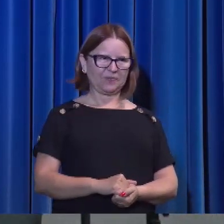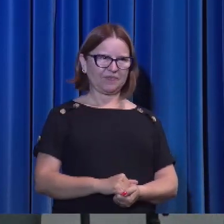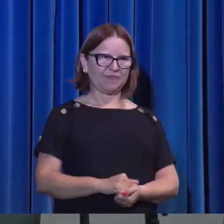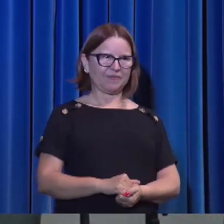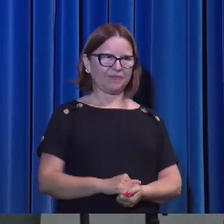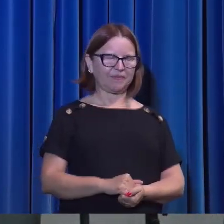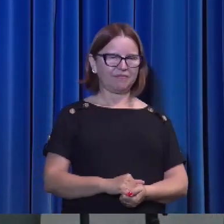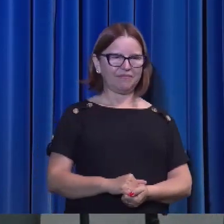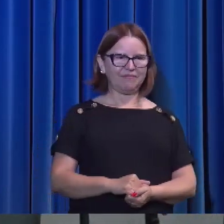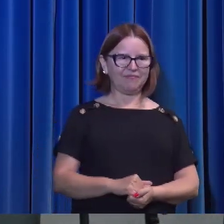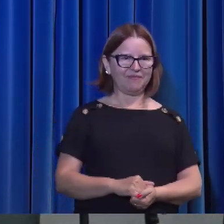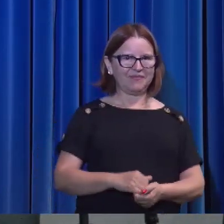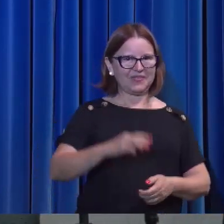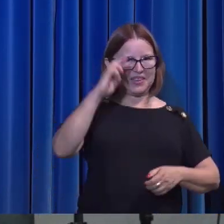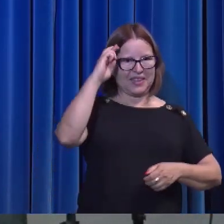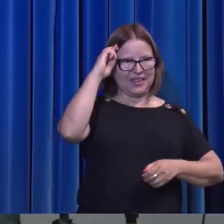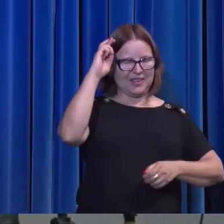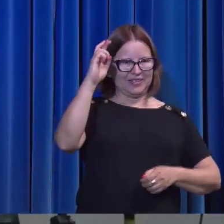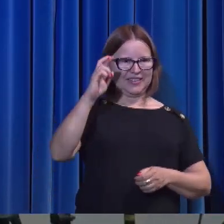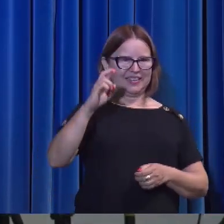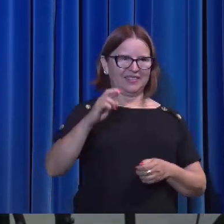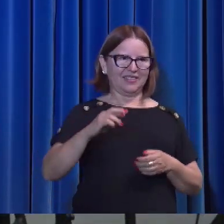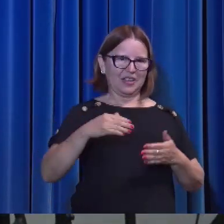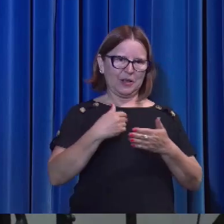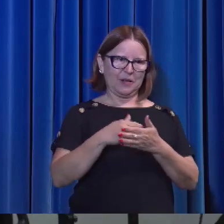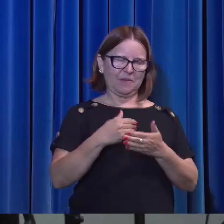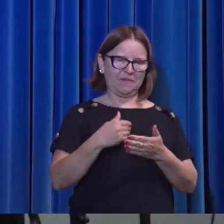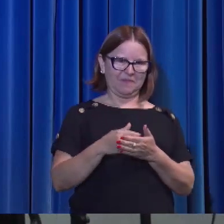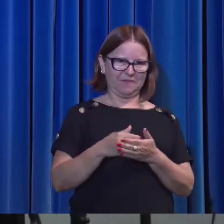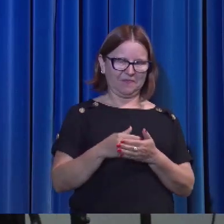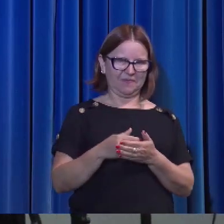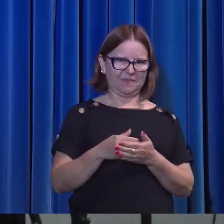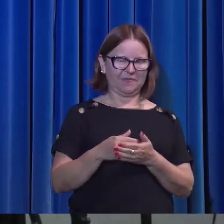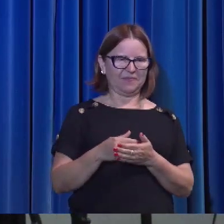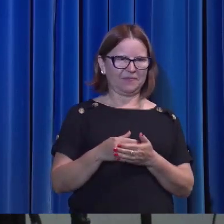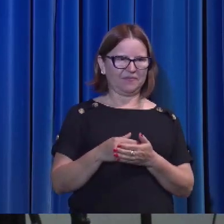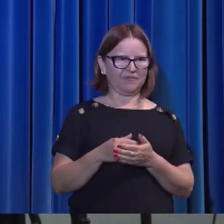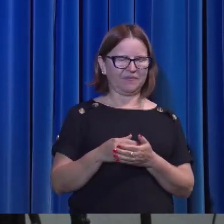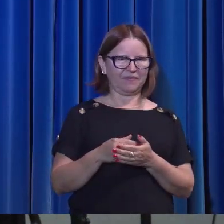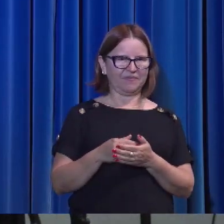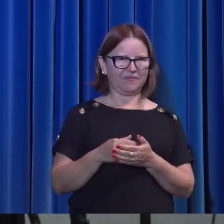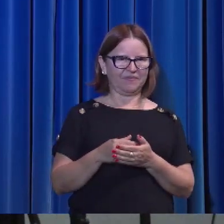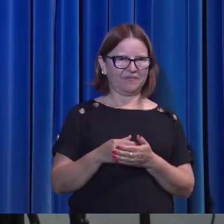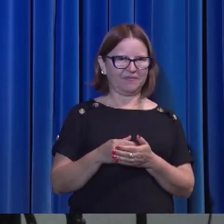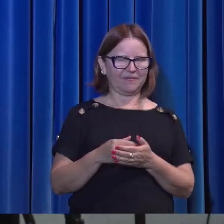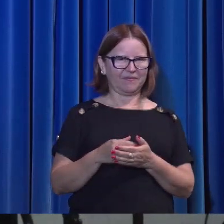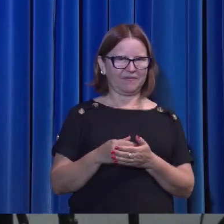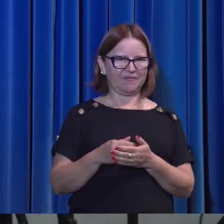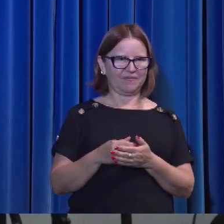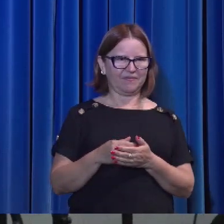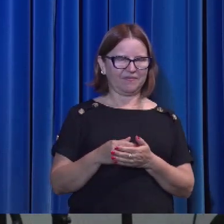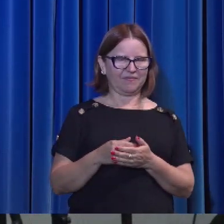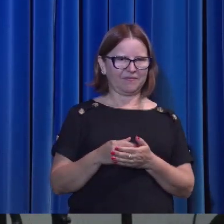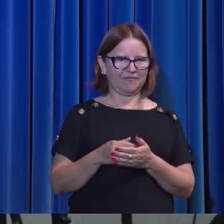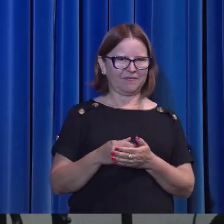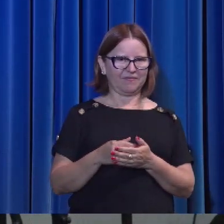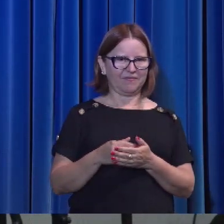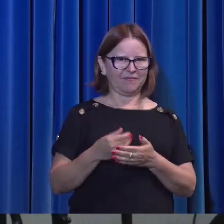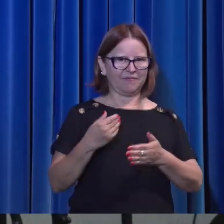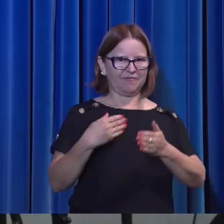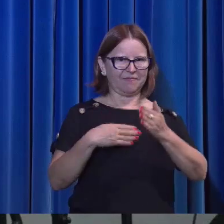O Senhor estava prestes a deixar os seus discípulos.